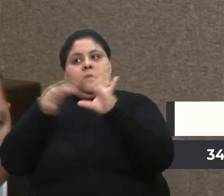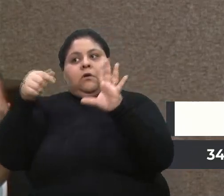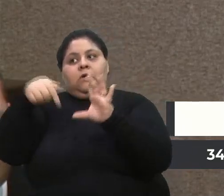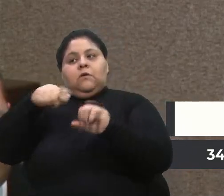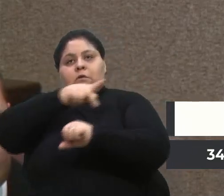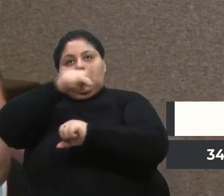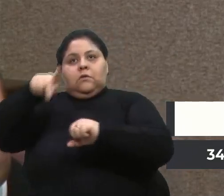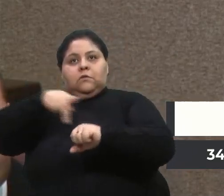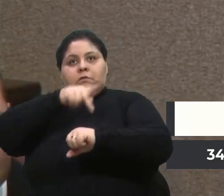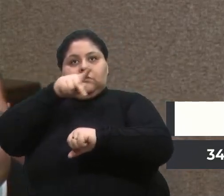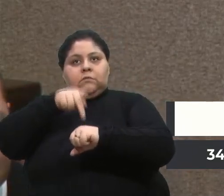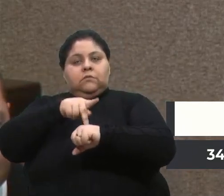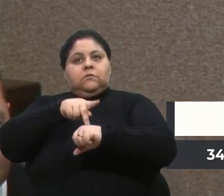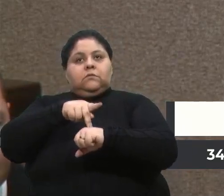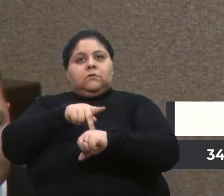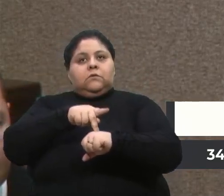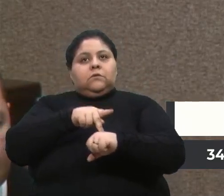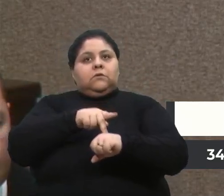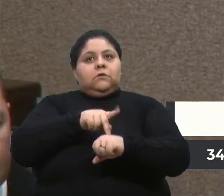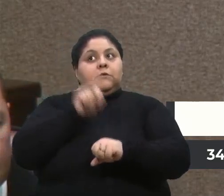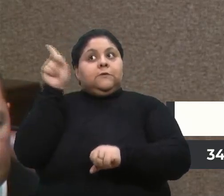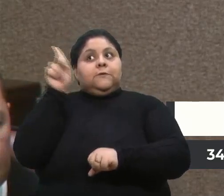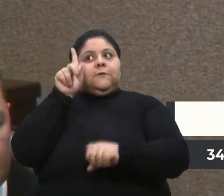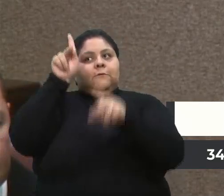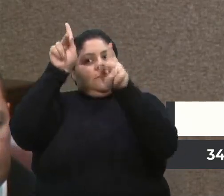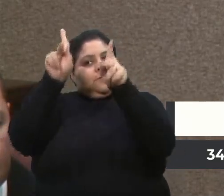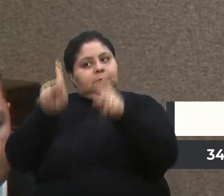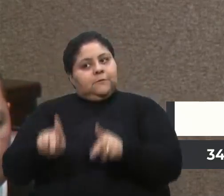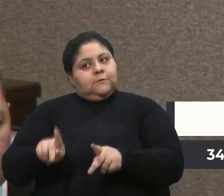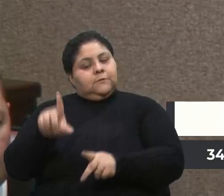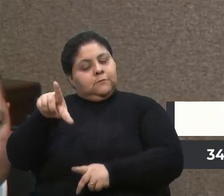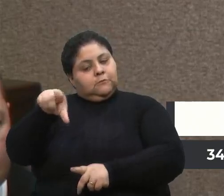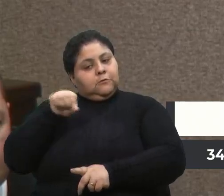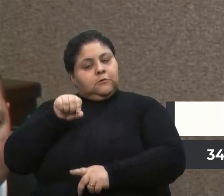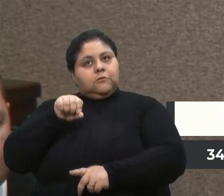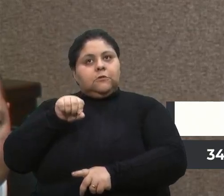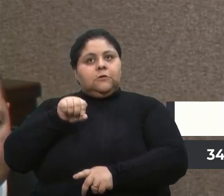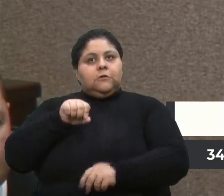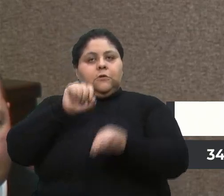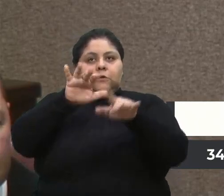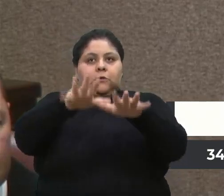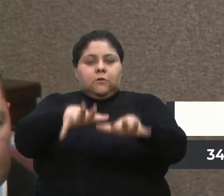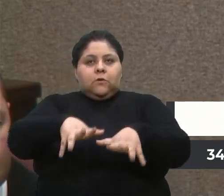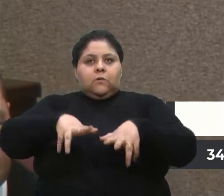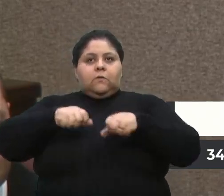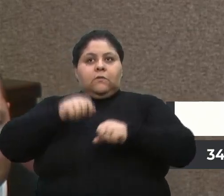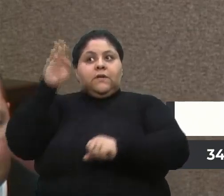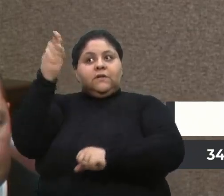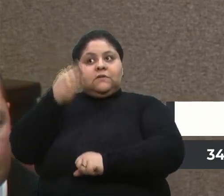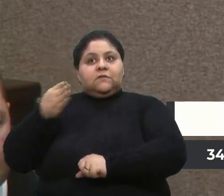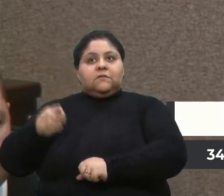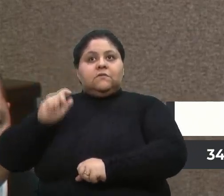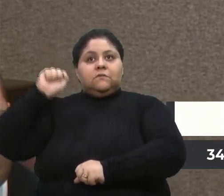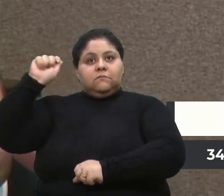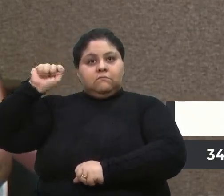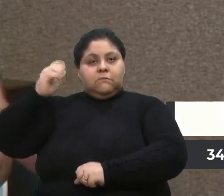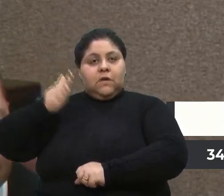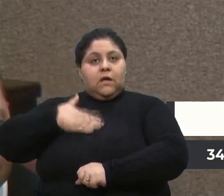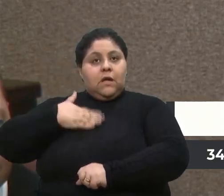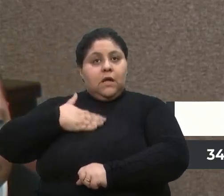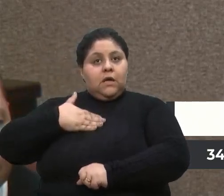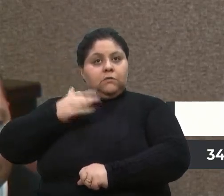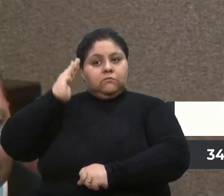os parlamentares do Congresso Nacional e do Senado. Esse é o meu entendimento.